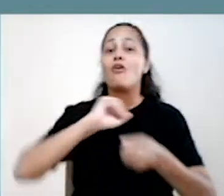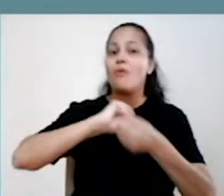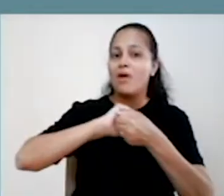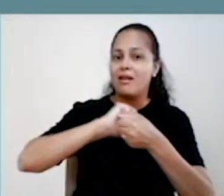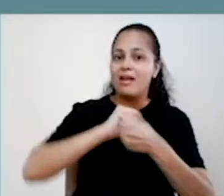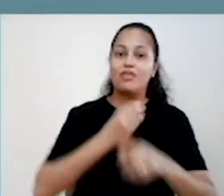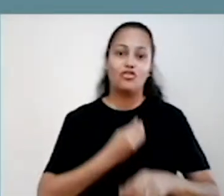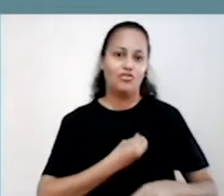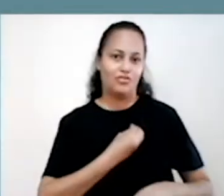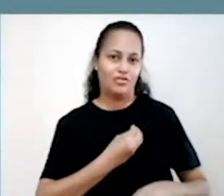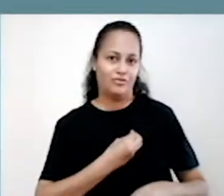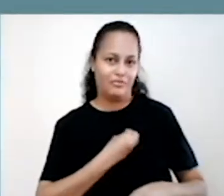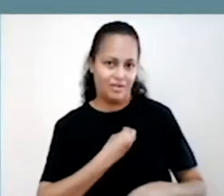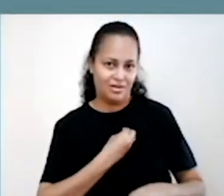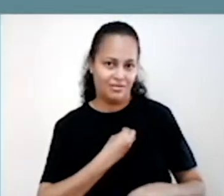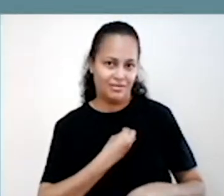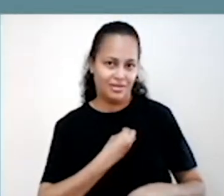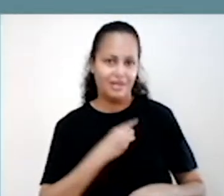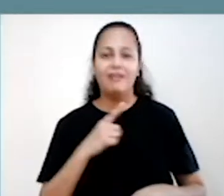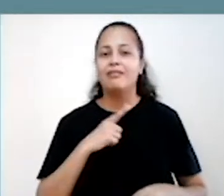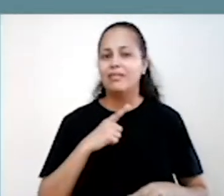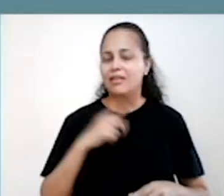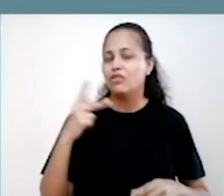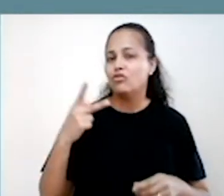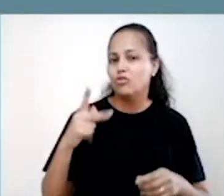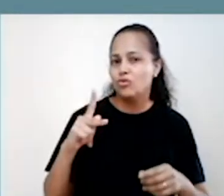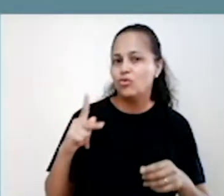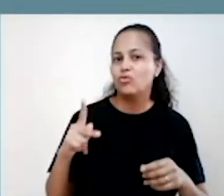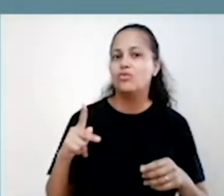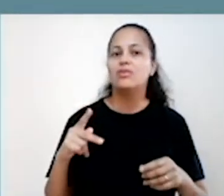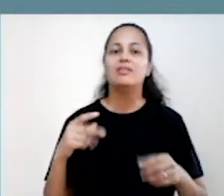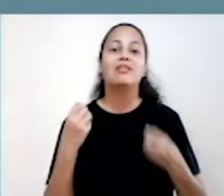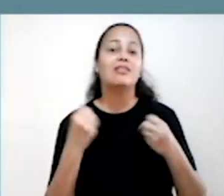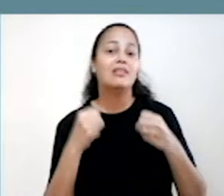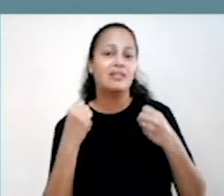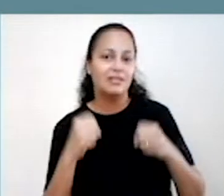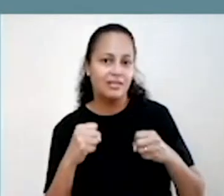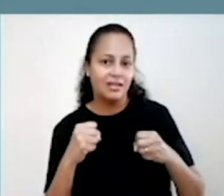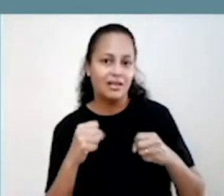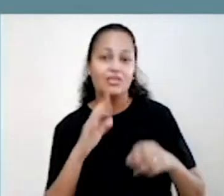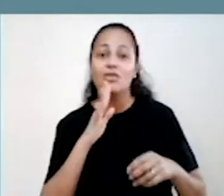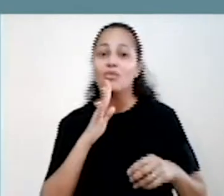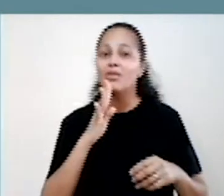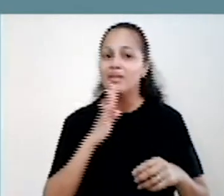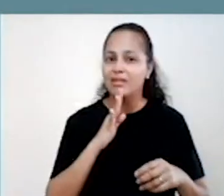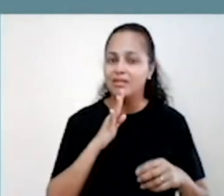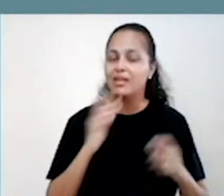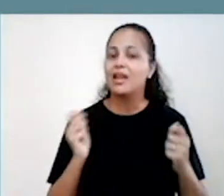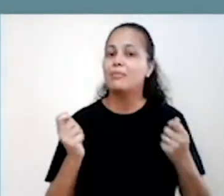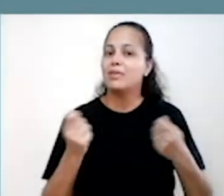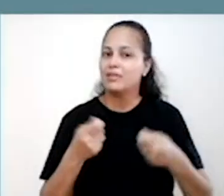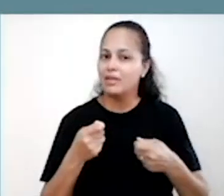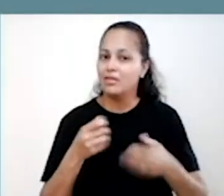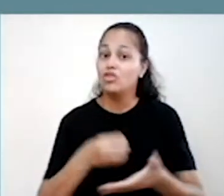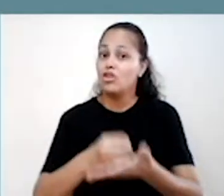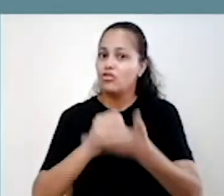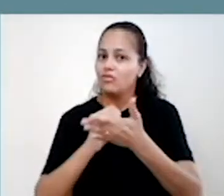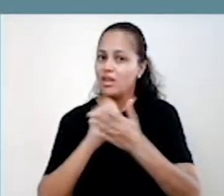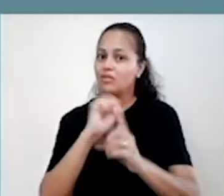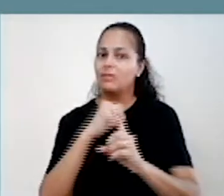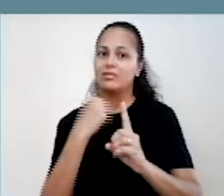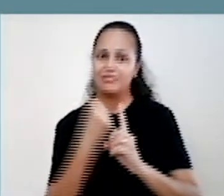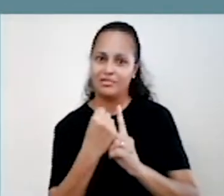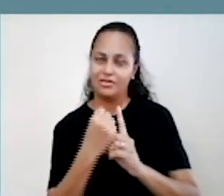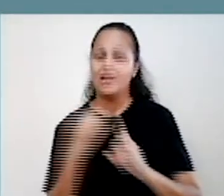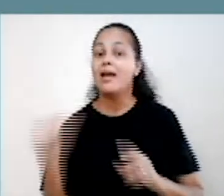dignidade, suprir suas necessidades, reconhecer sua capacidade, produzir e contribuir socialmente. É